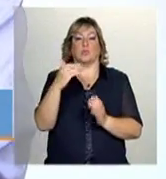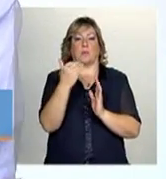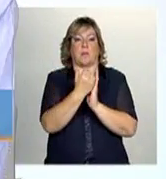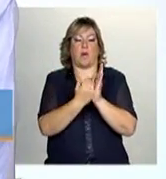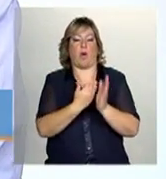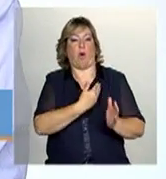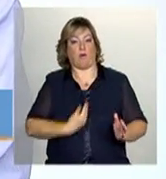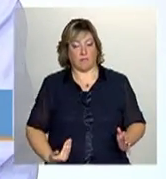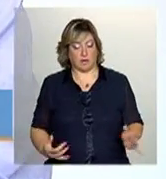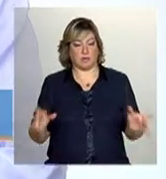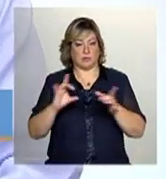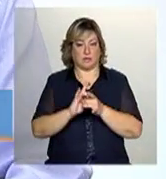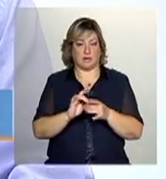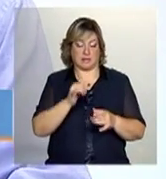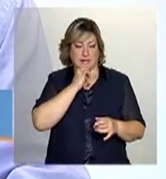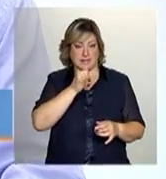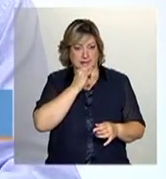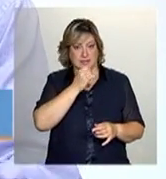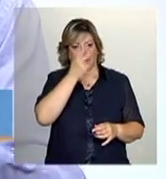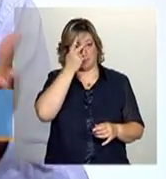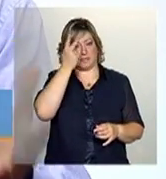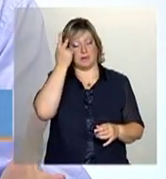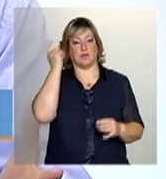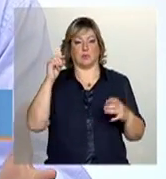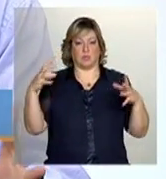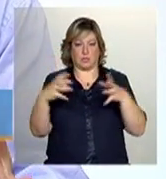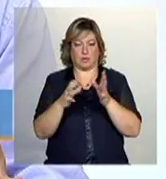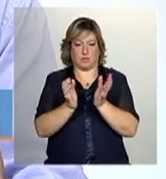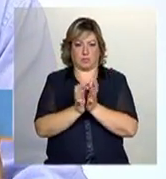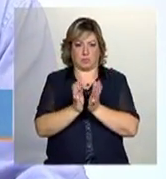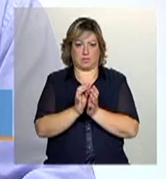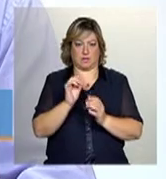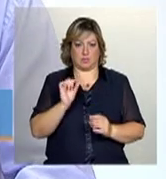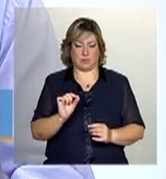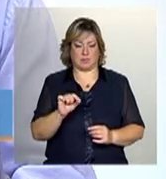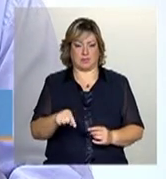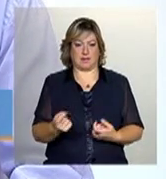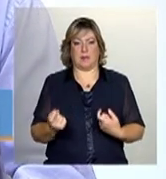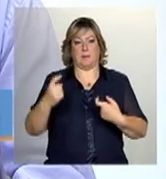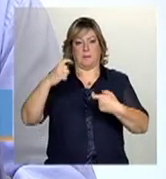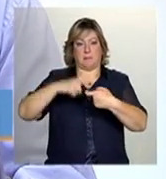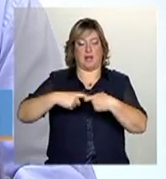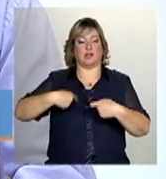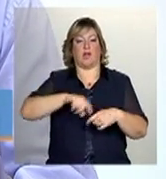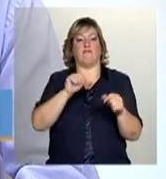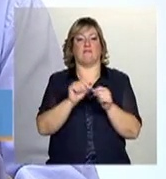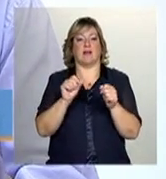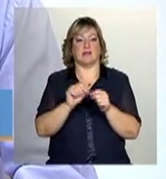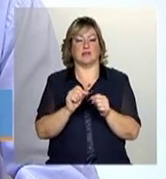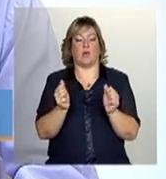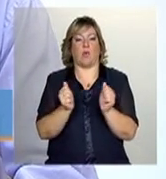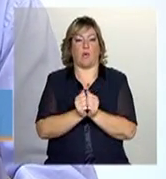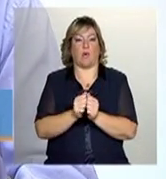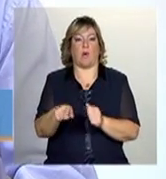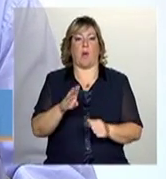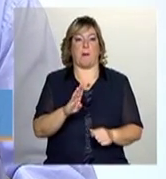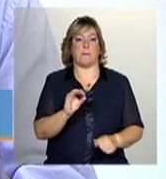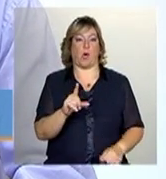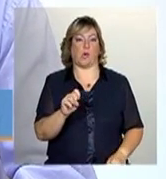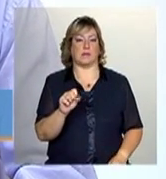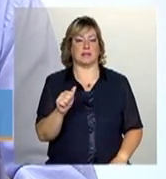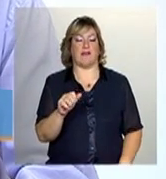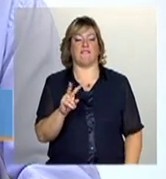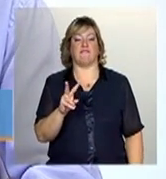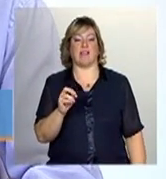Então, um exemplo muito claro disso que a gente tem trabalhado foi justamente essa ação, essa parceria que a gente fez para o Bolsa Verde, o programa